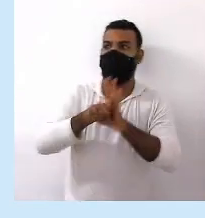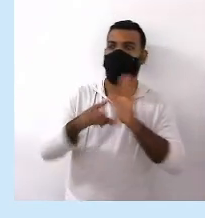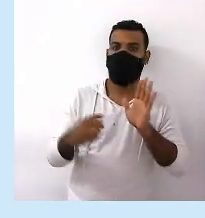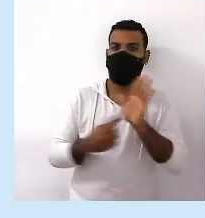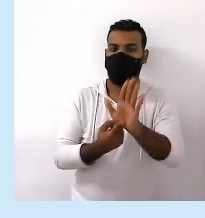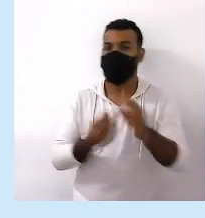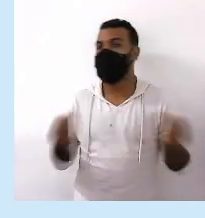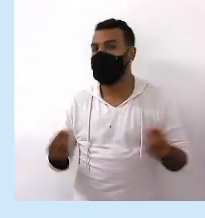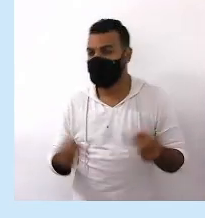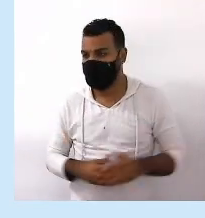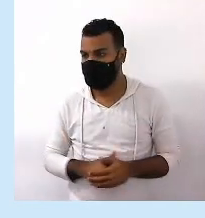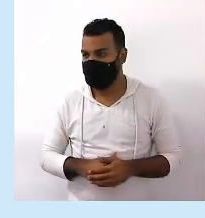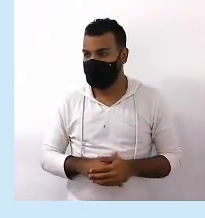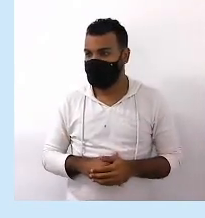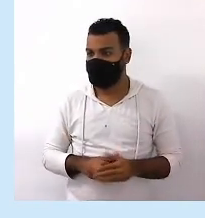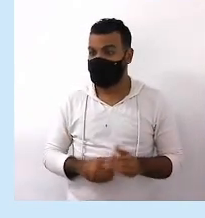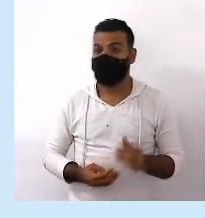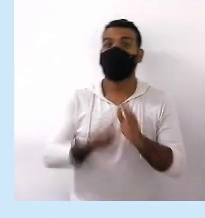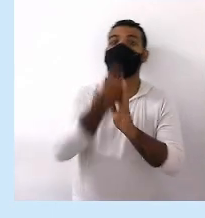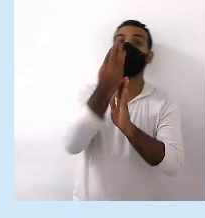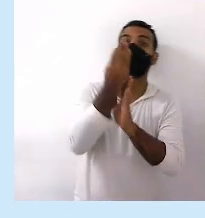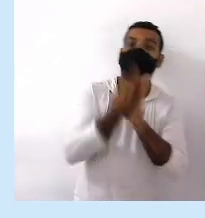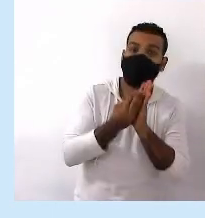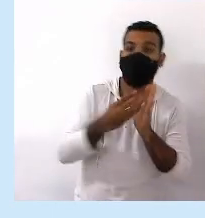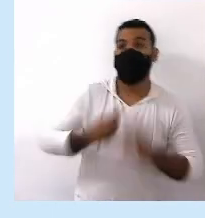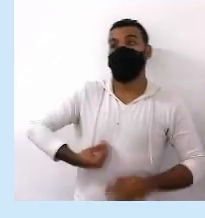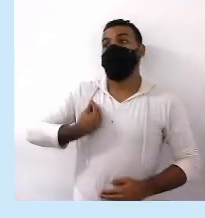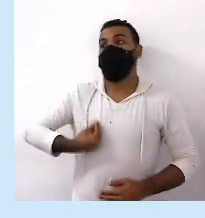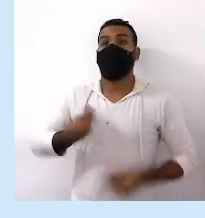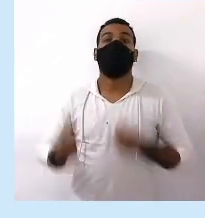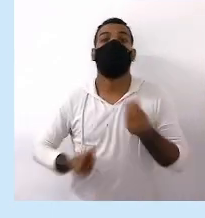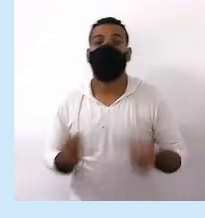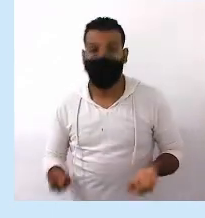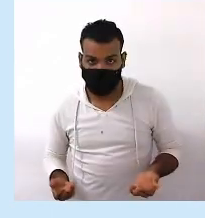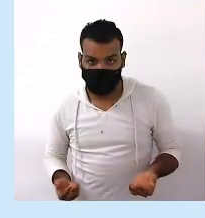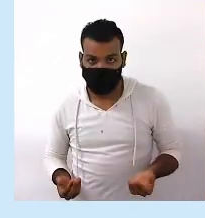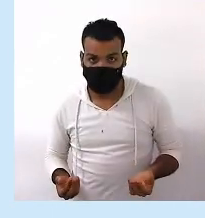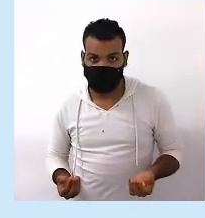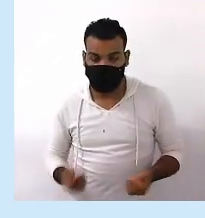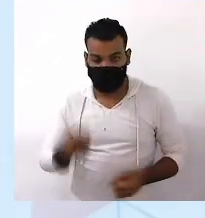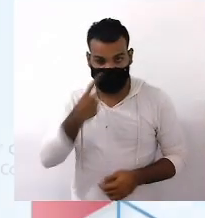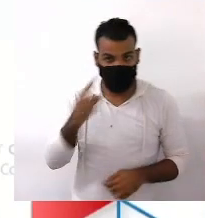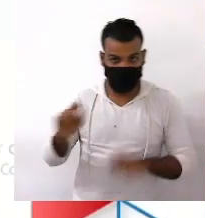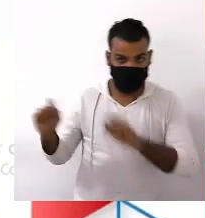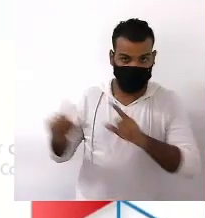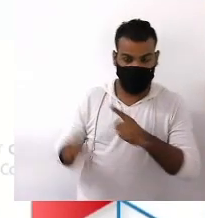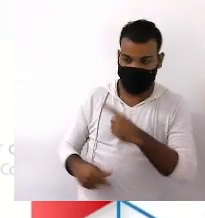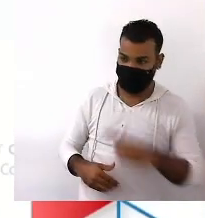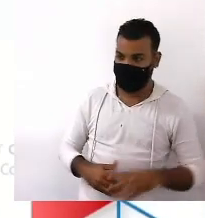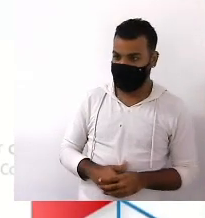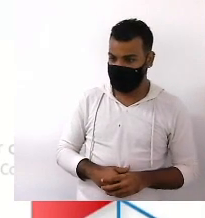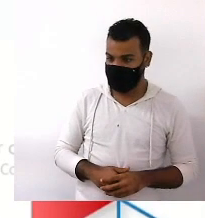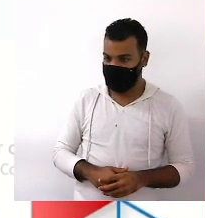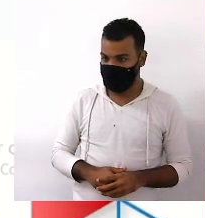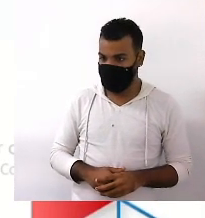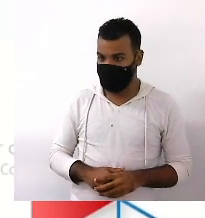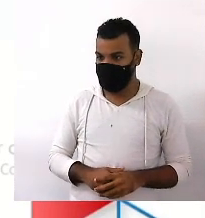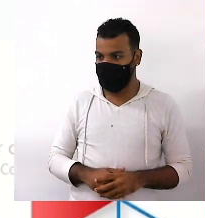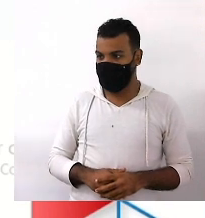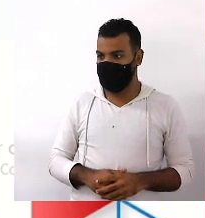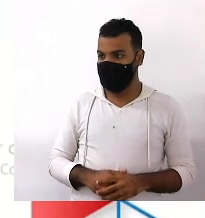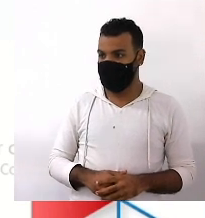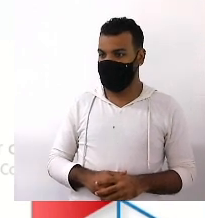E como esses textos estão presentes na nossa vida Por isso, olha aí no slide As condições de produção